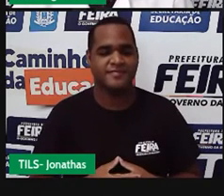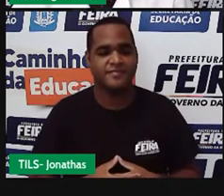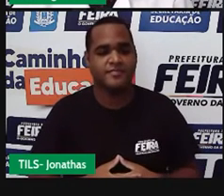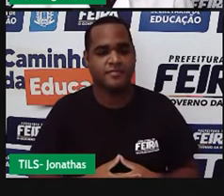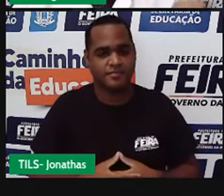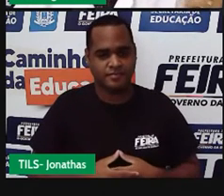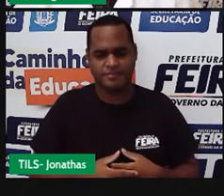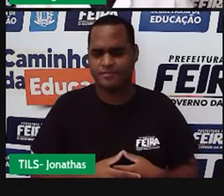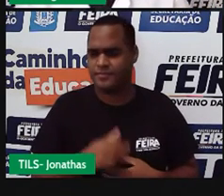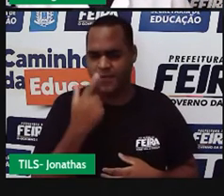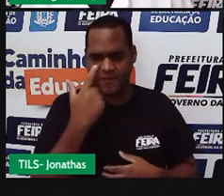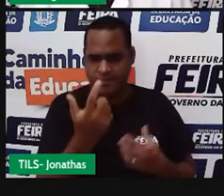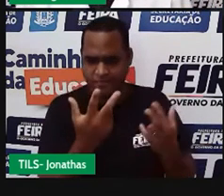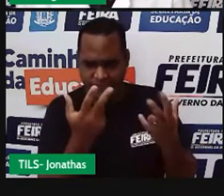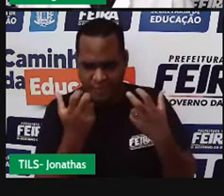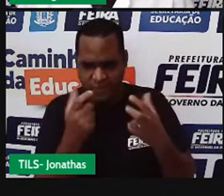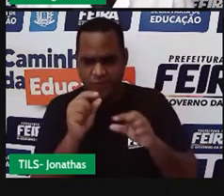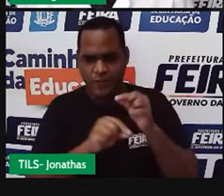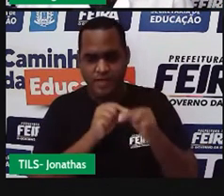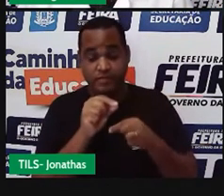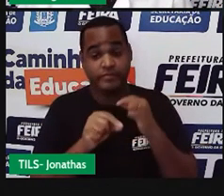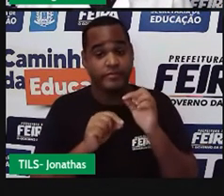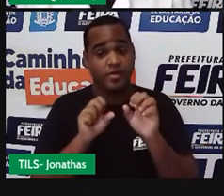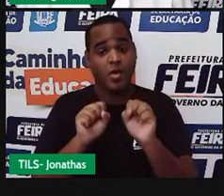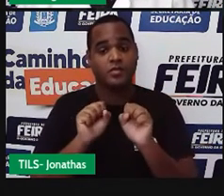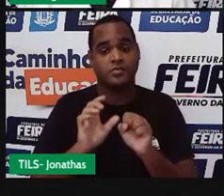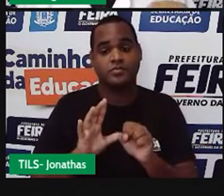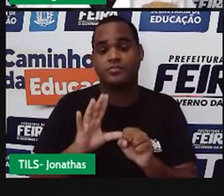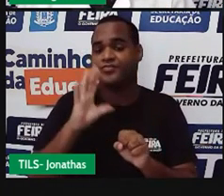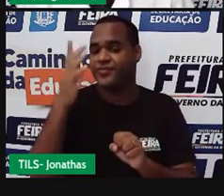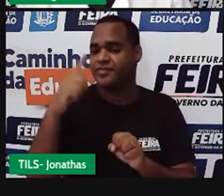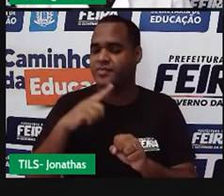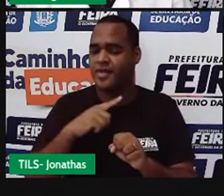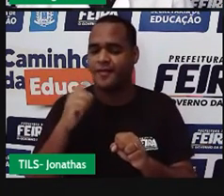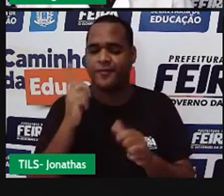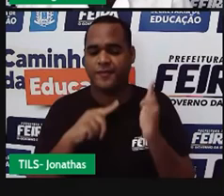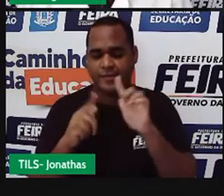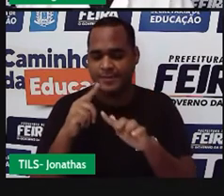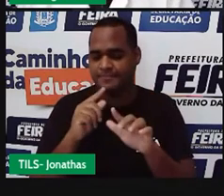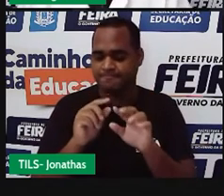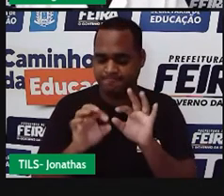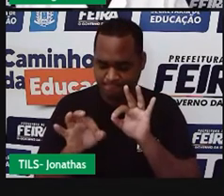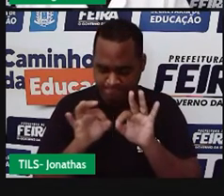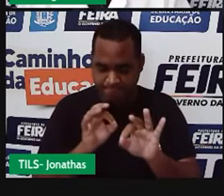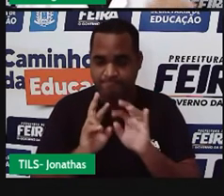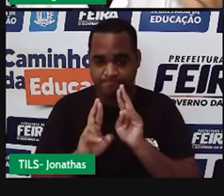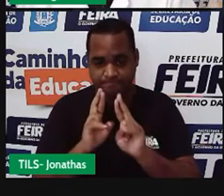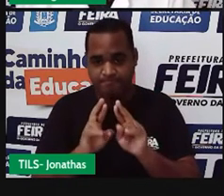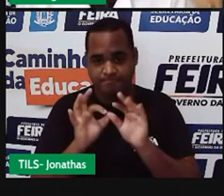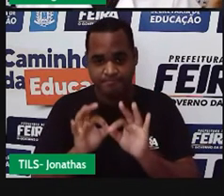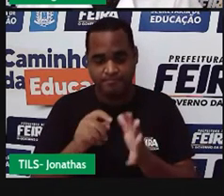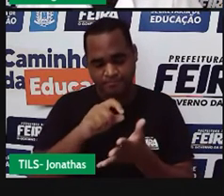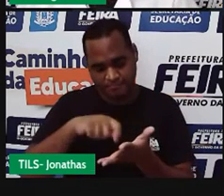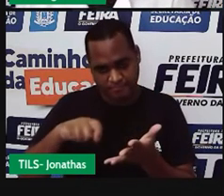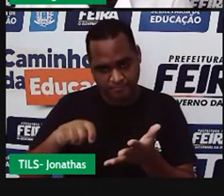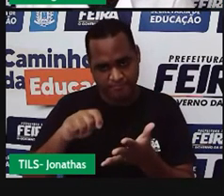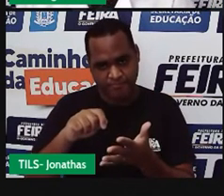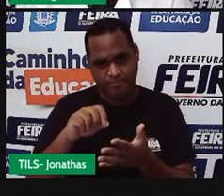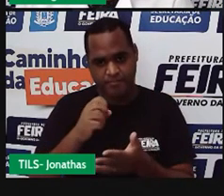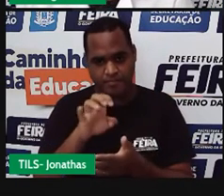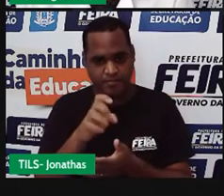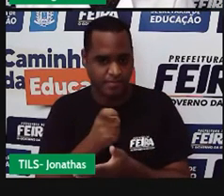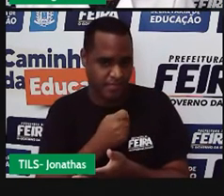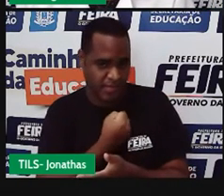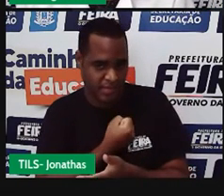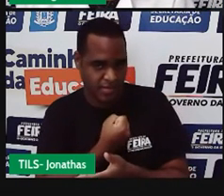percebeu que tem situações que dá para a gente resolver escrevendo uma expressão numérica.